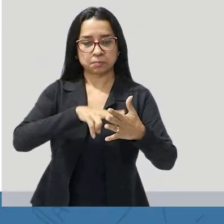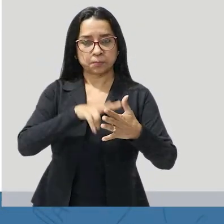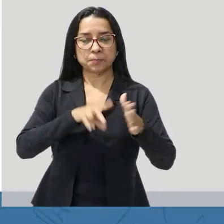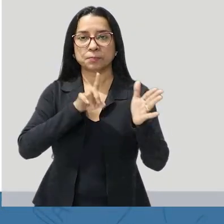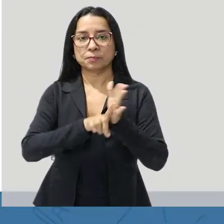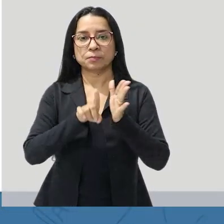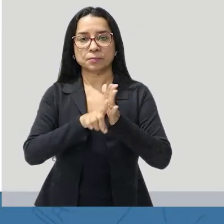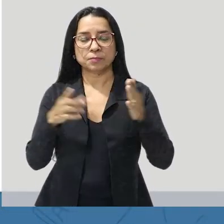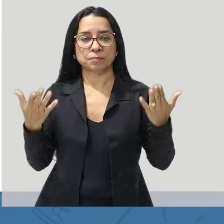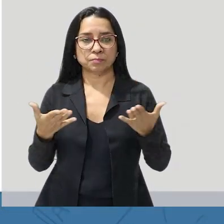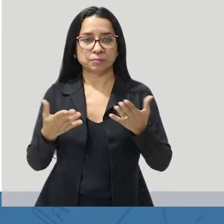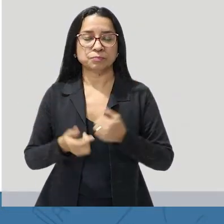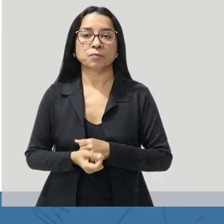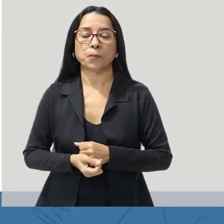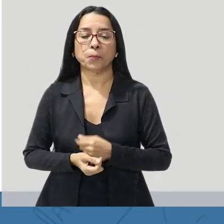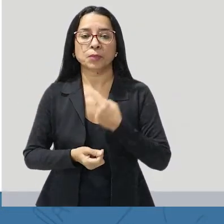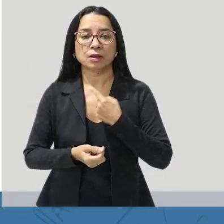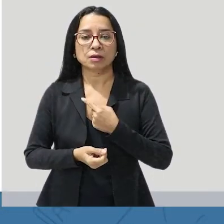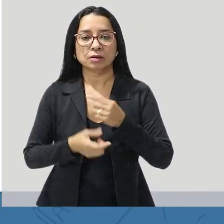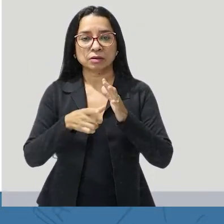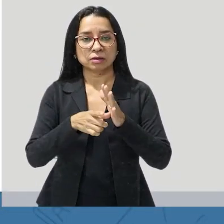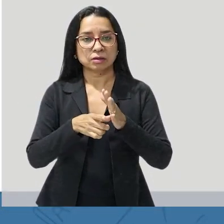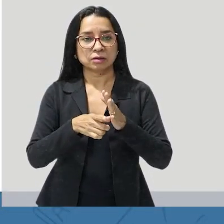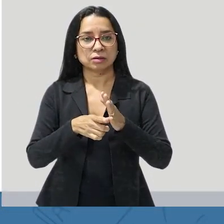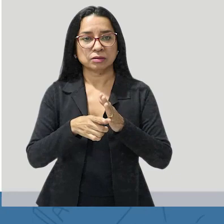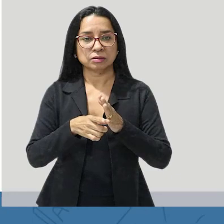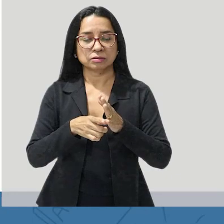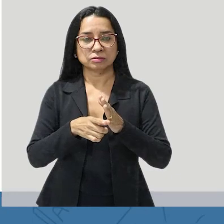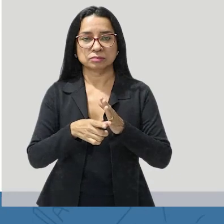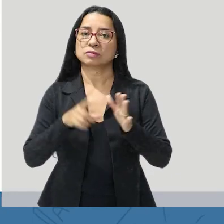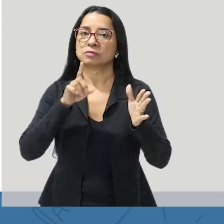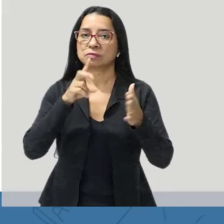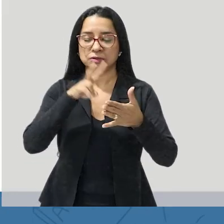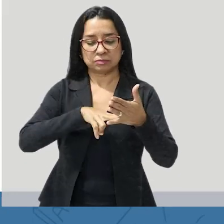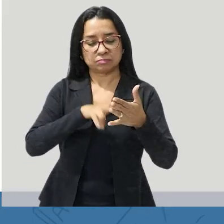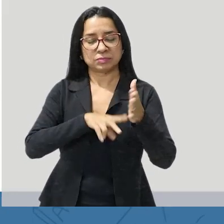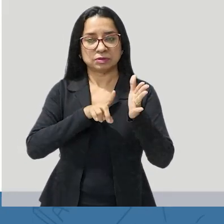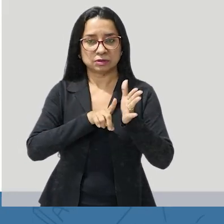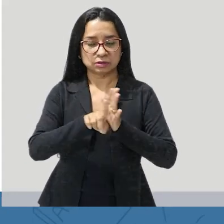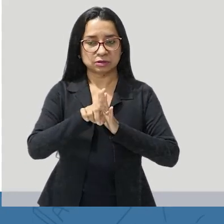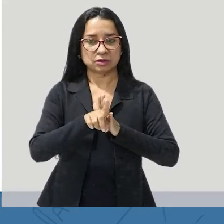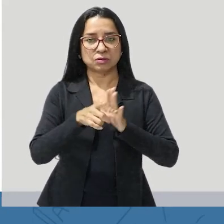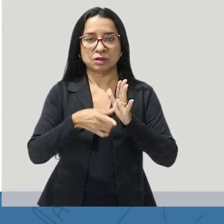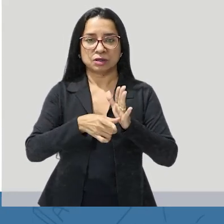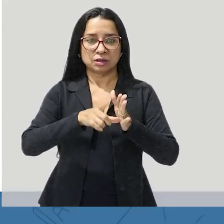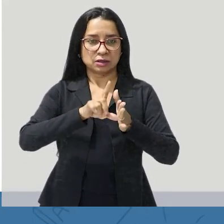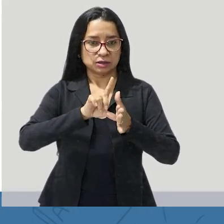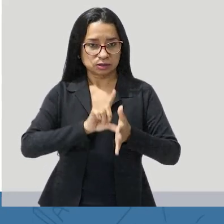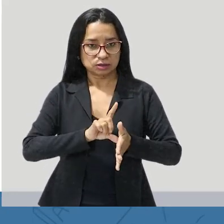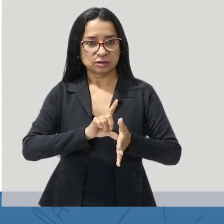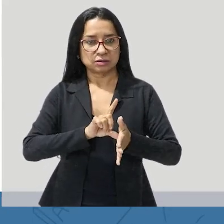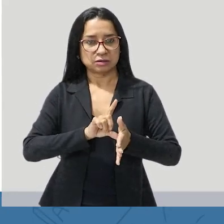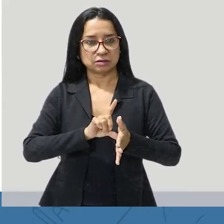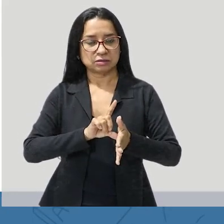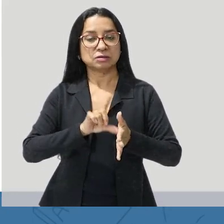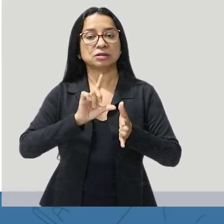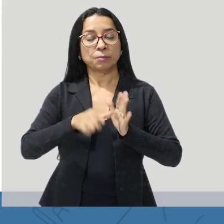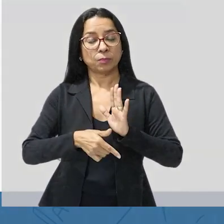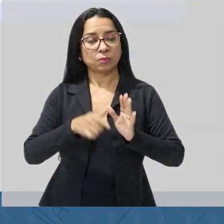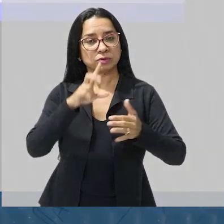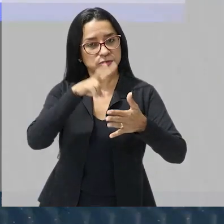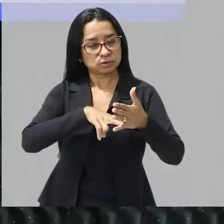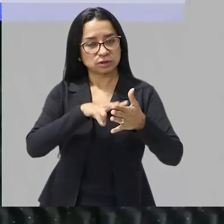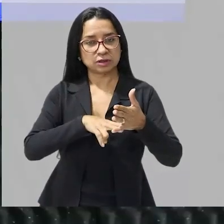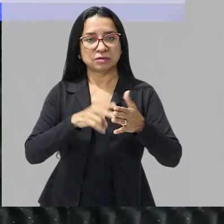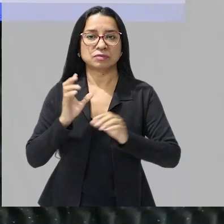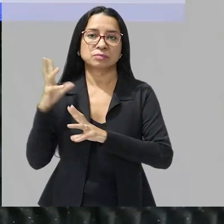e antes da gente conseguir ler ela aliás depois que a gente terminar de ler ela a gente vai revisar um pouco sobre as enzimas tá